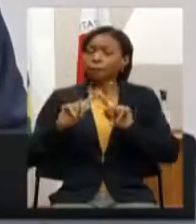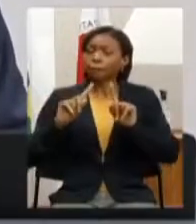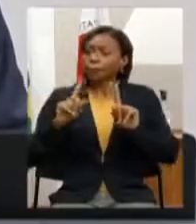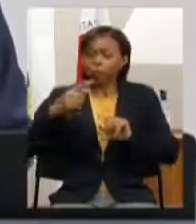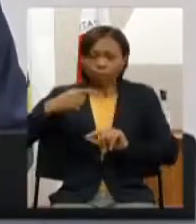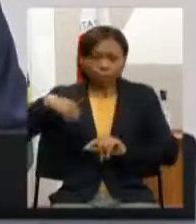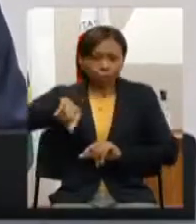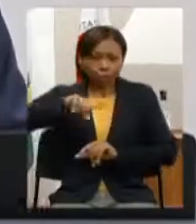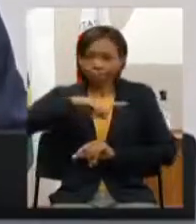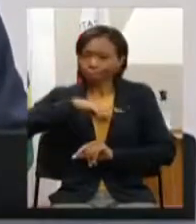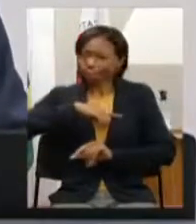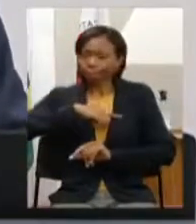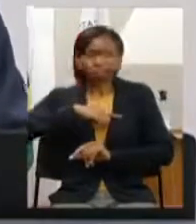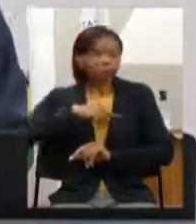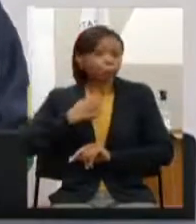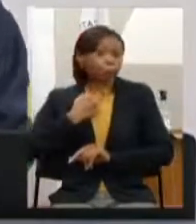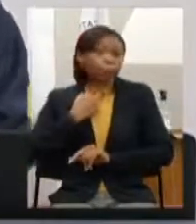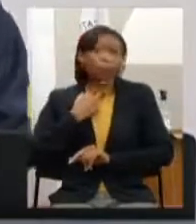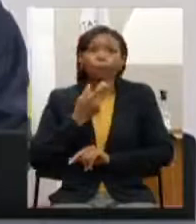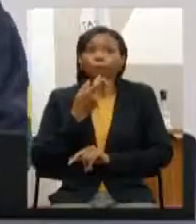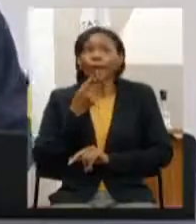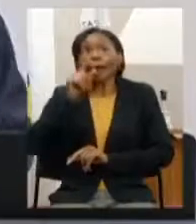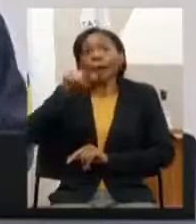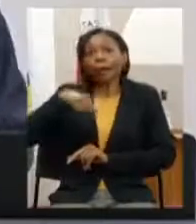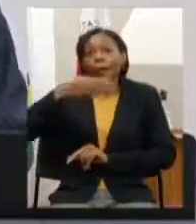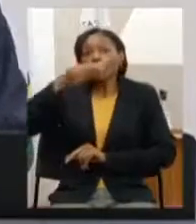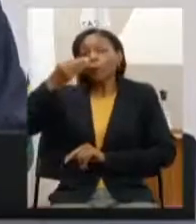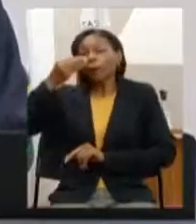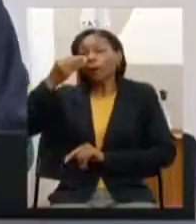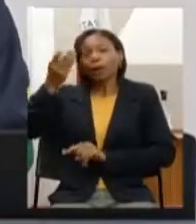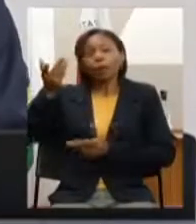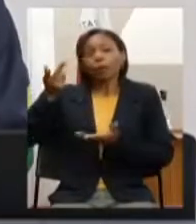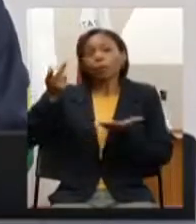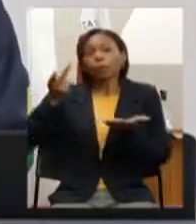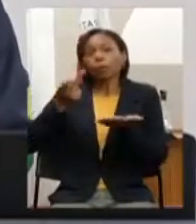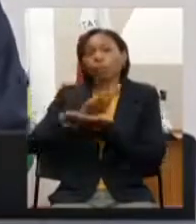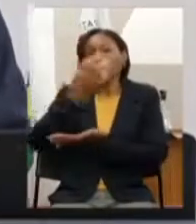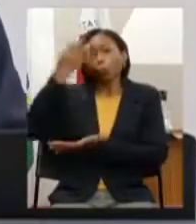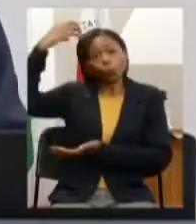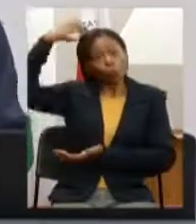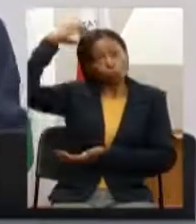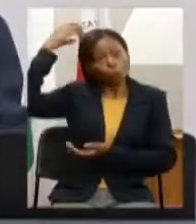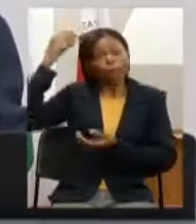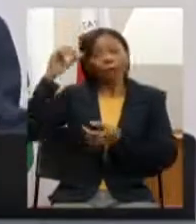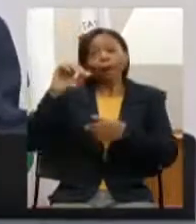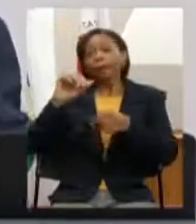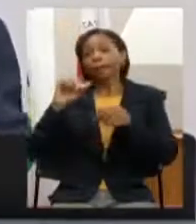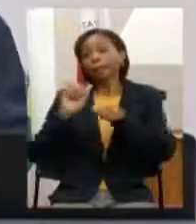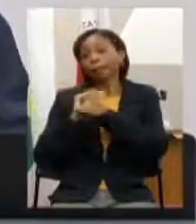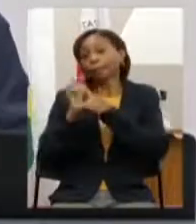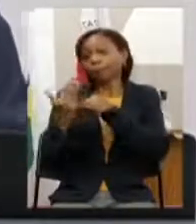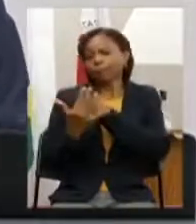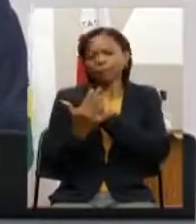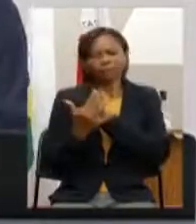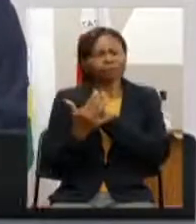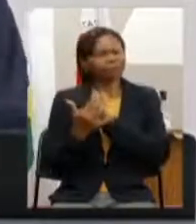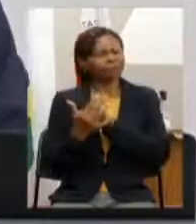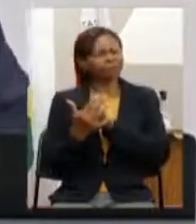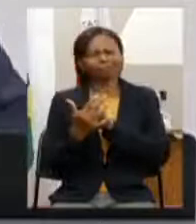a gente culpar a pandemia não dá porque nós temos políticas importantíssimas